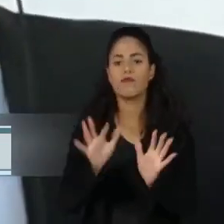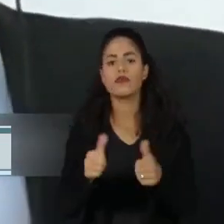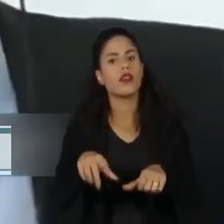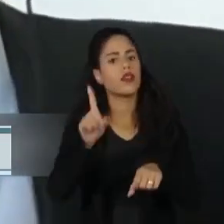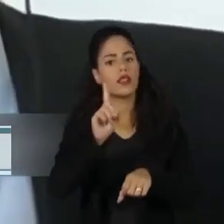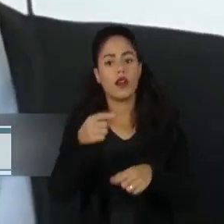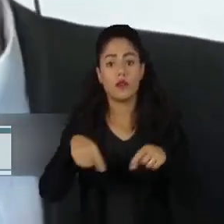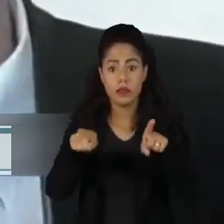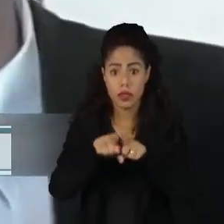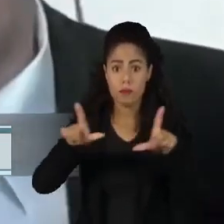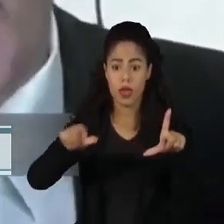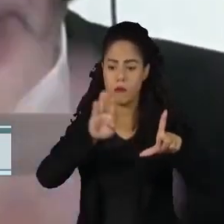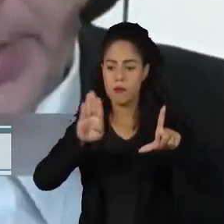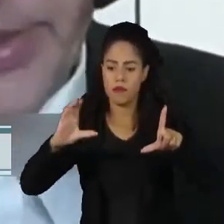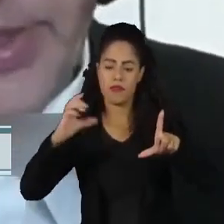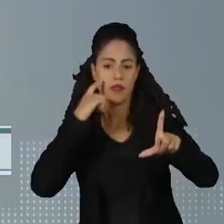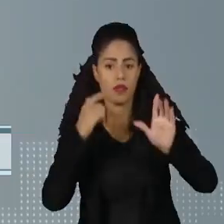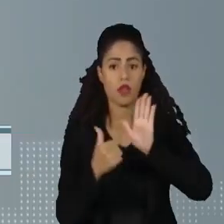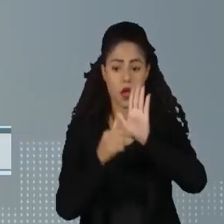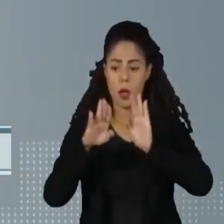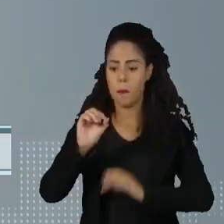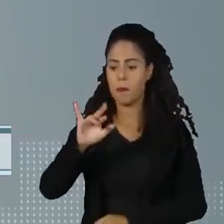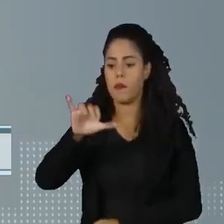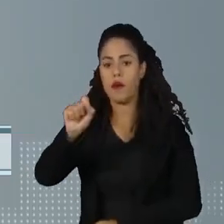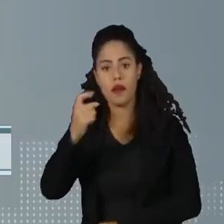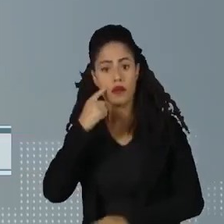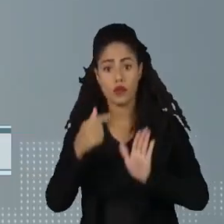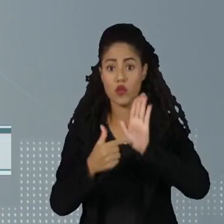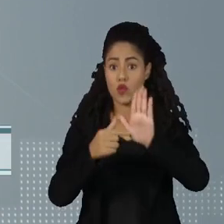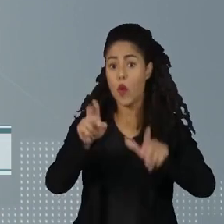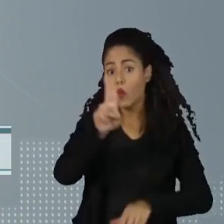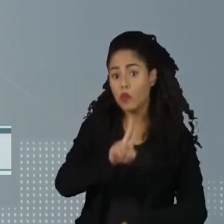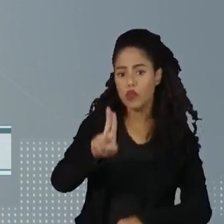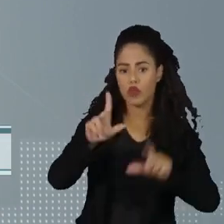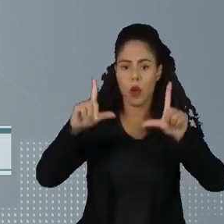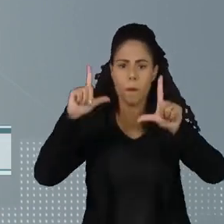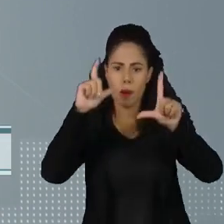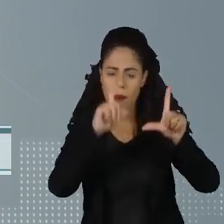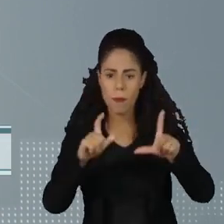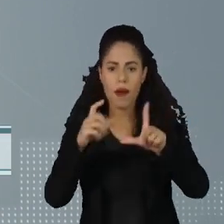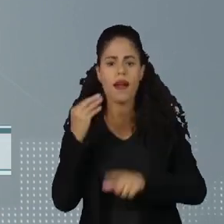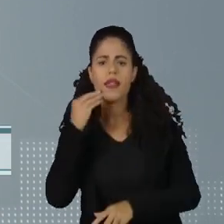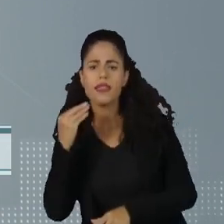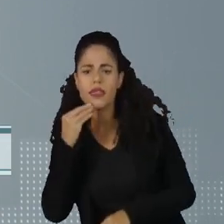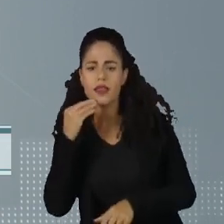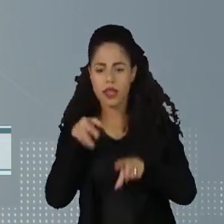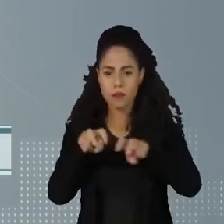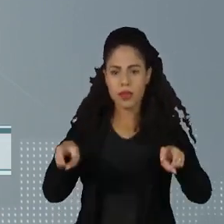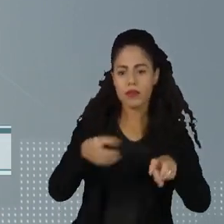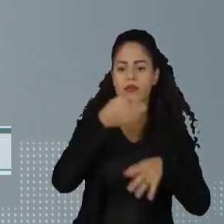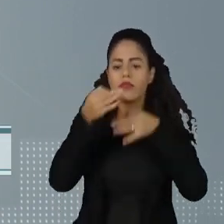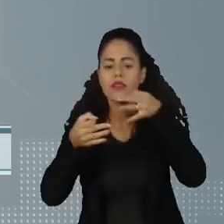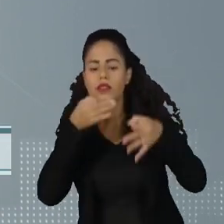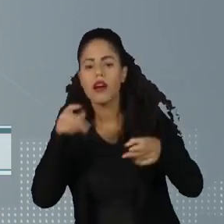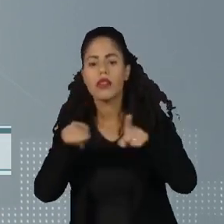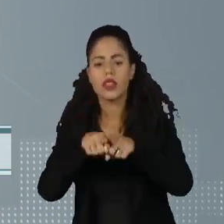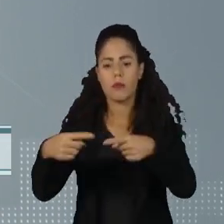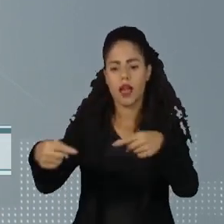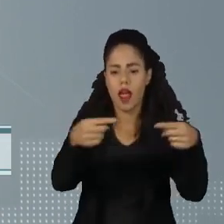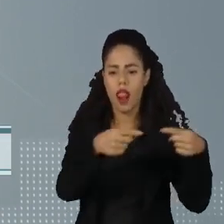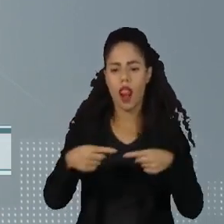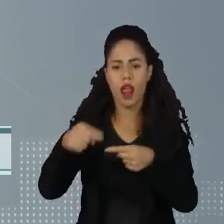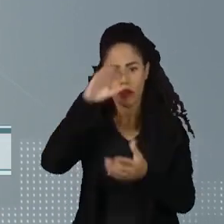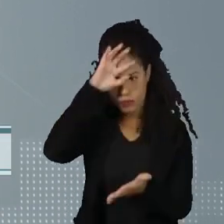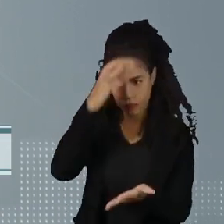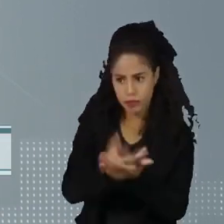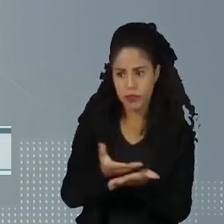de televisão BBC, Boris disse que usou a foto para testar os jurados e incentivar a discussão sobre o uso da